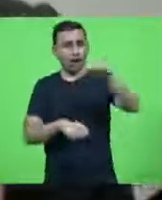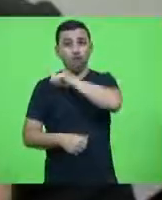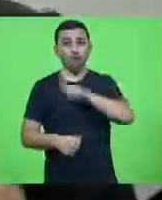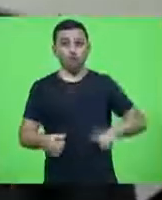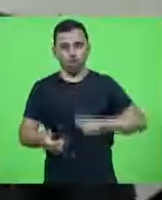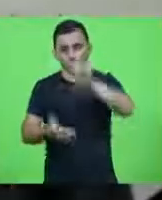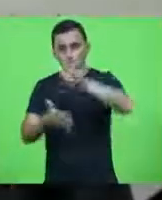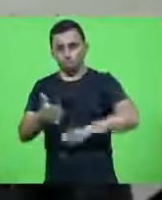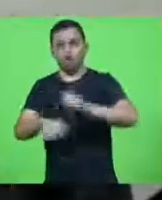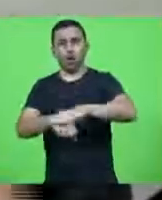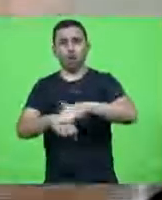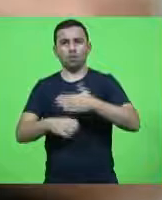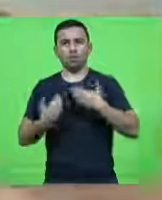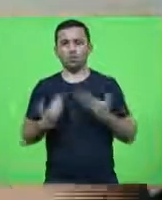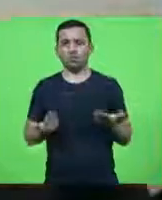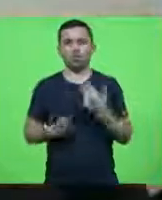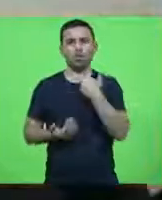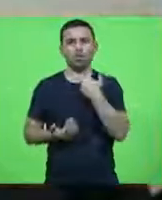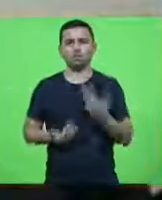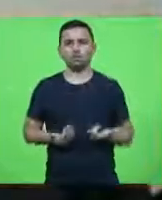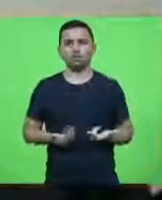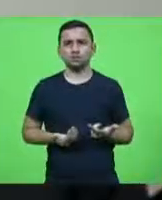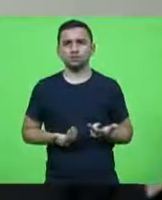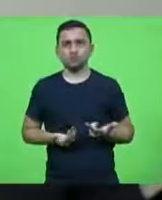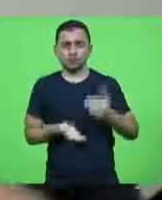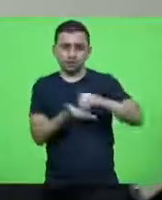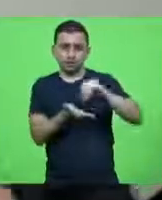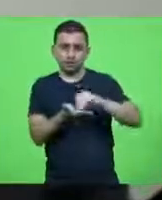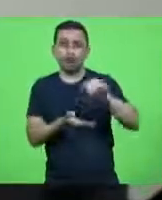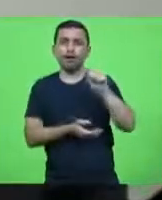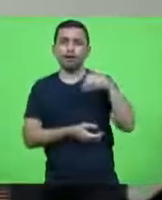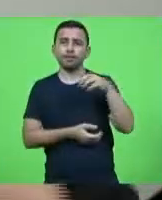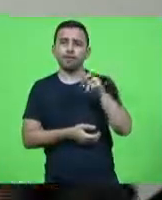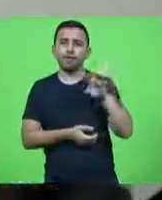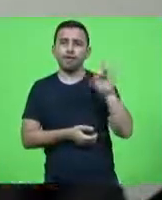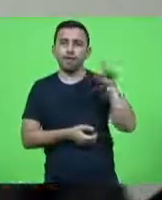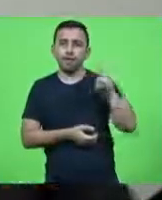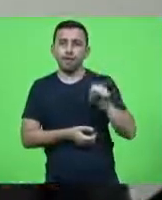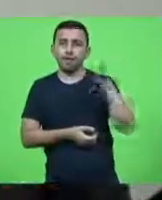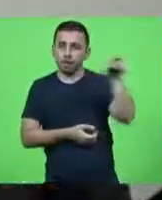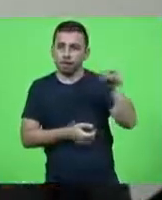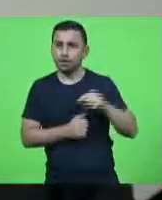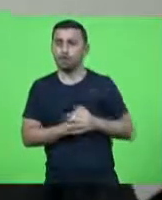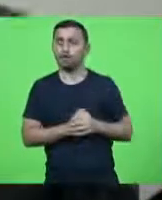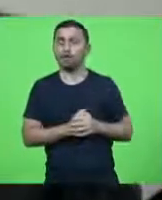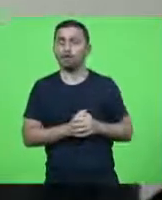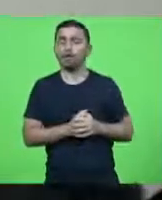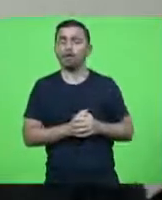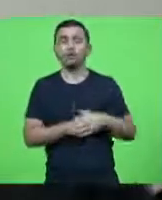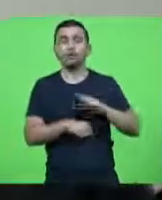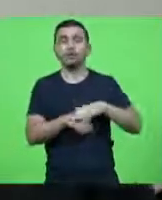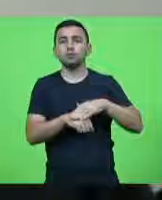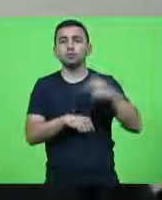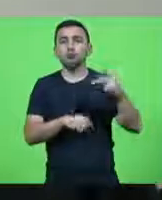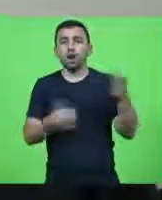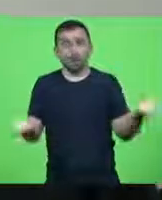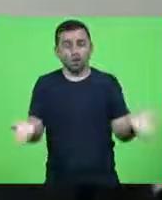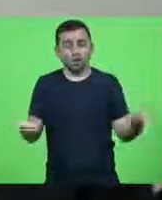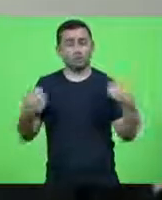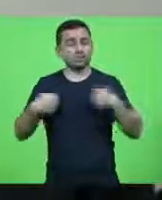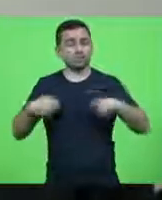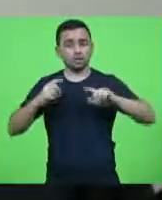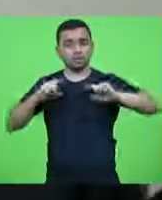do secretário André Mota e assinar que é uma pessoa que sempre que a manda uma mensagem ele responde de pronto mas agora a gente precisa de